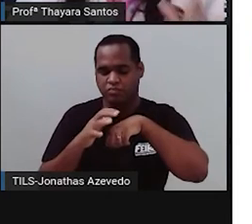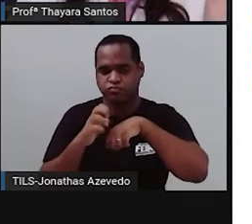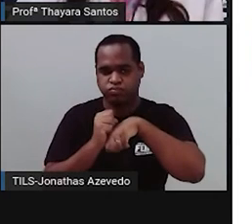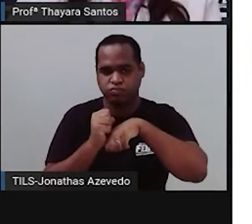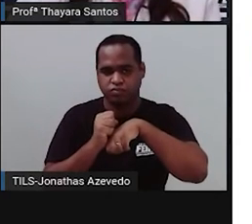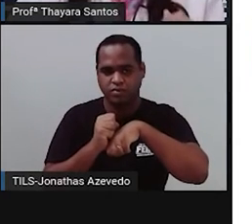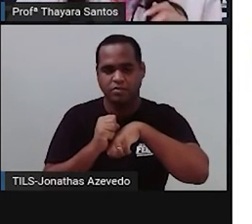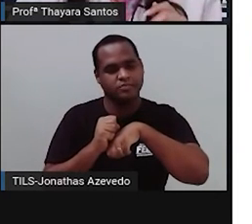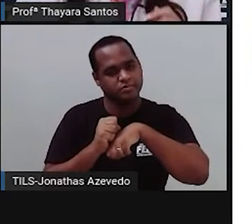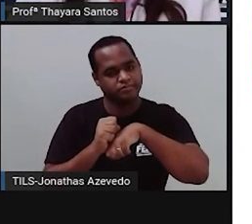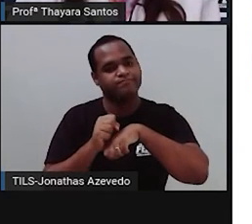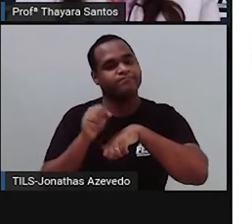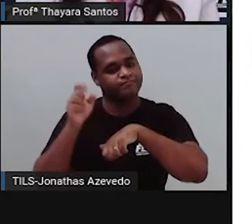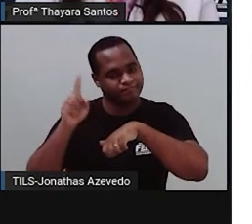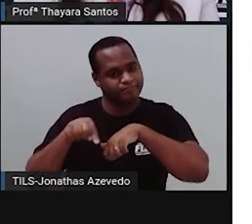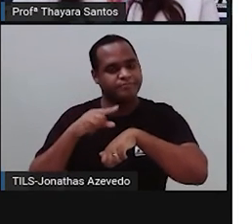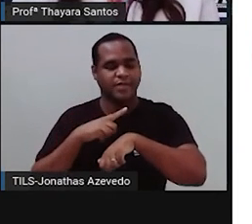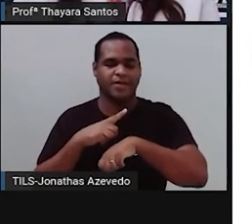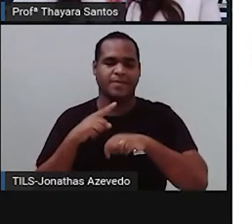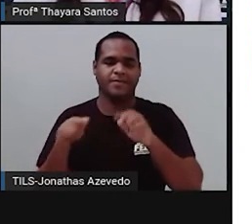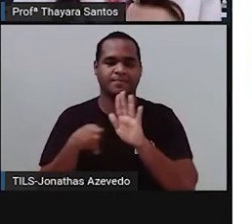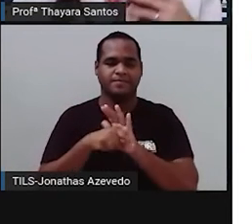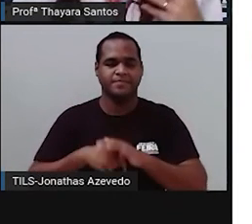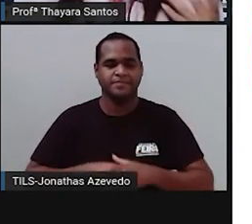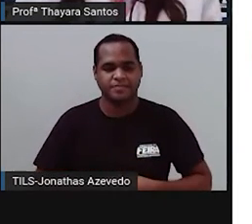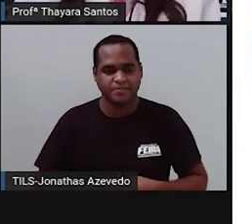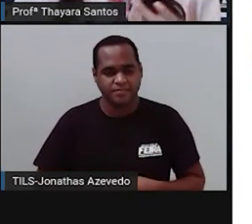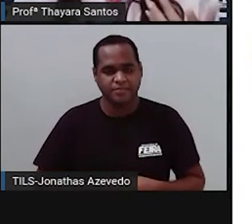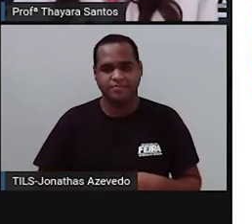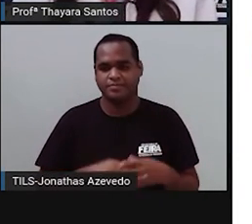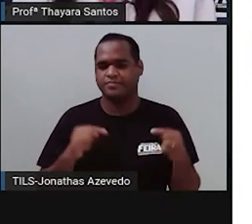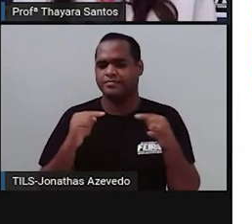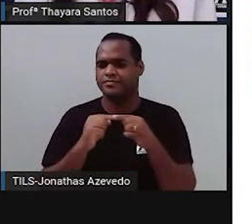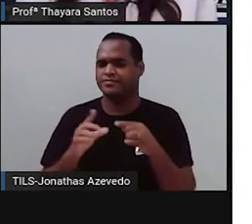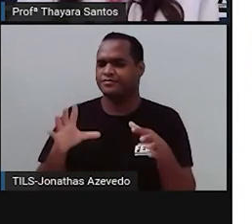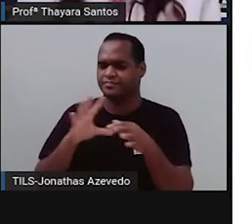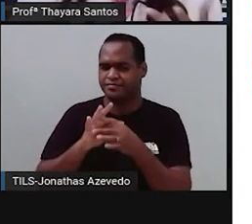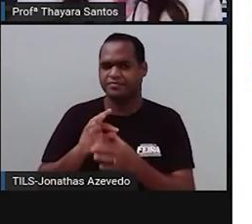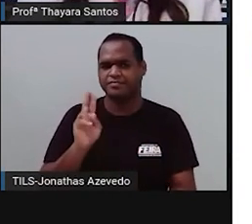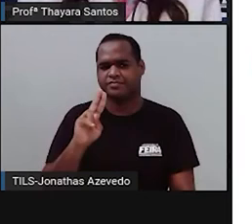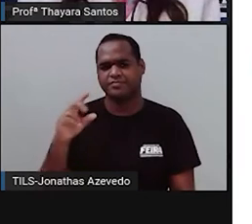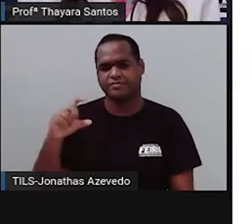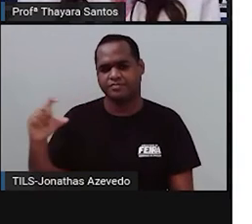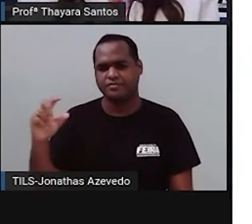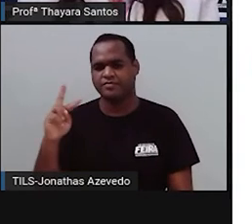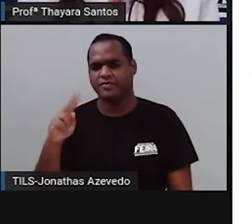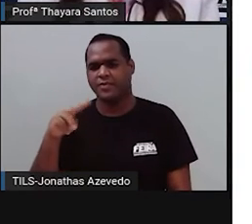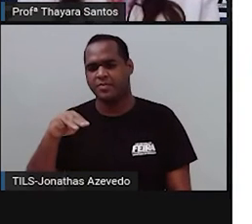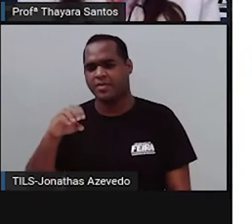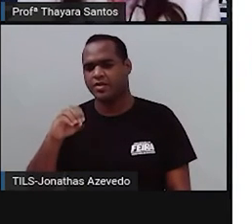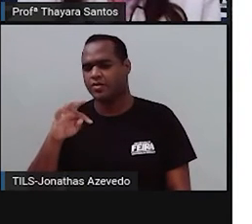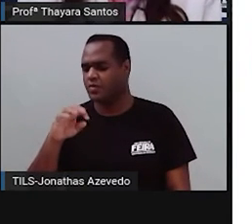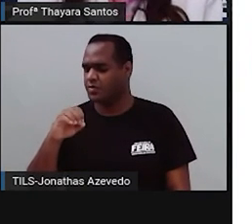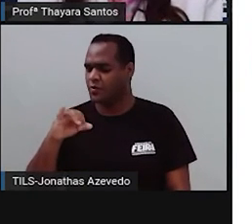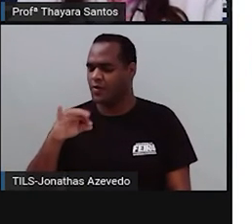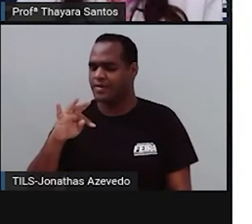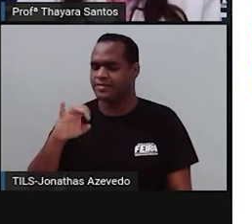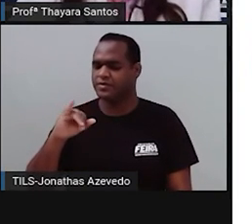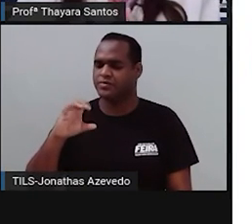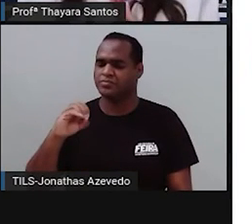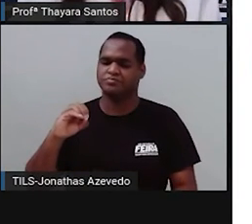células se encontram aí no sangue. E o que é que isso tem a ver com esse tecido hematopoético que eu falei pra vocês? O tecido